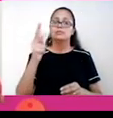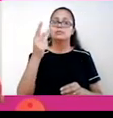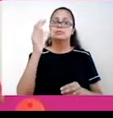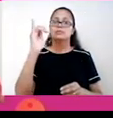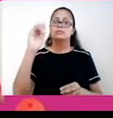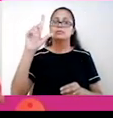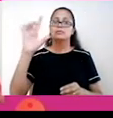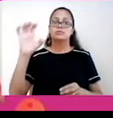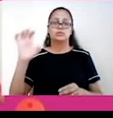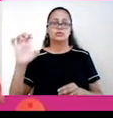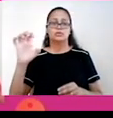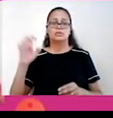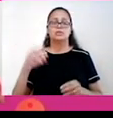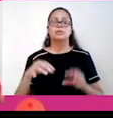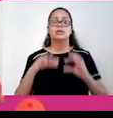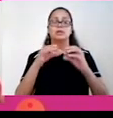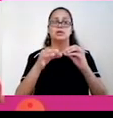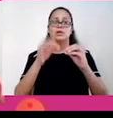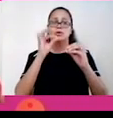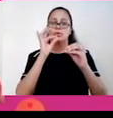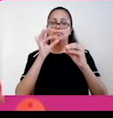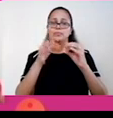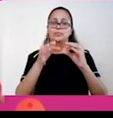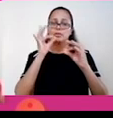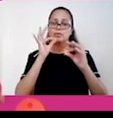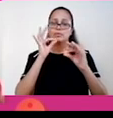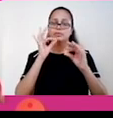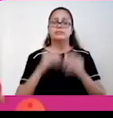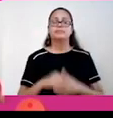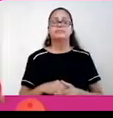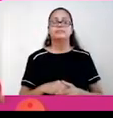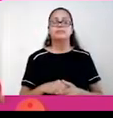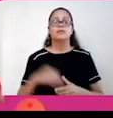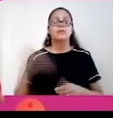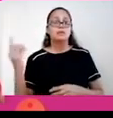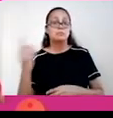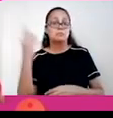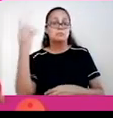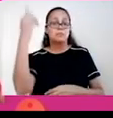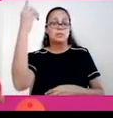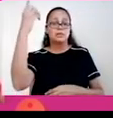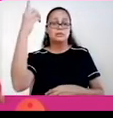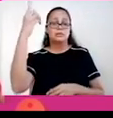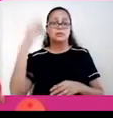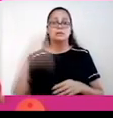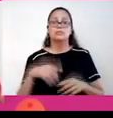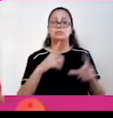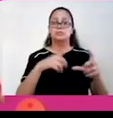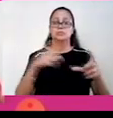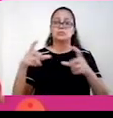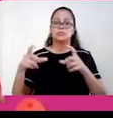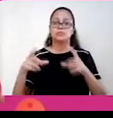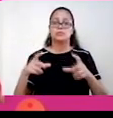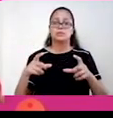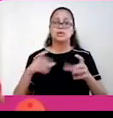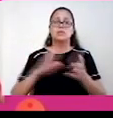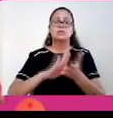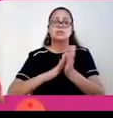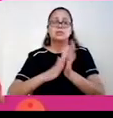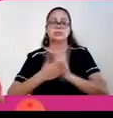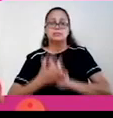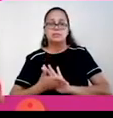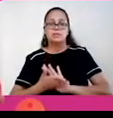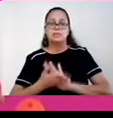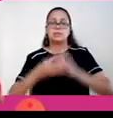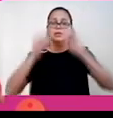de uva numa região com temperatura mais amena. Em pontos mais elevados, a vegetação chega a desaparecer, dando lugar a campos